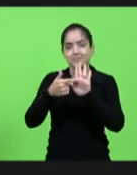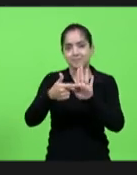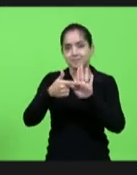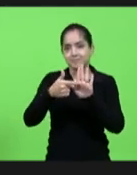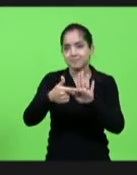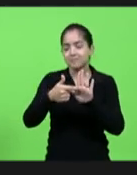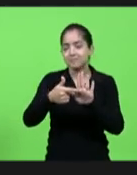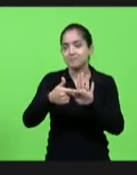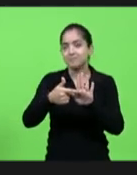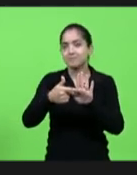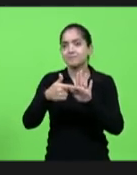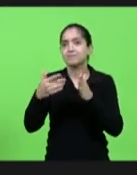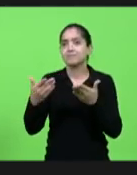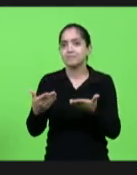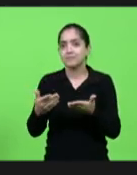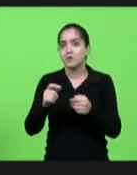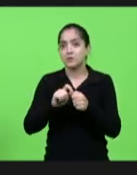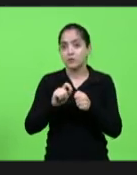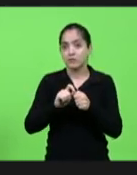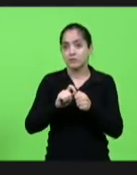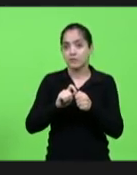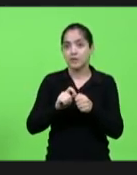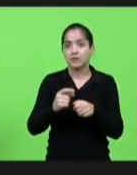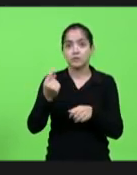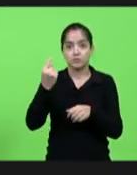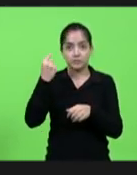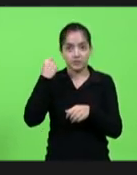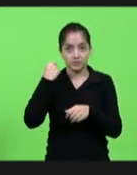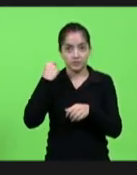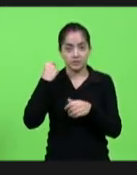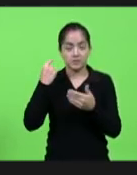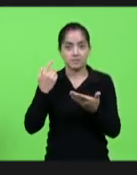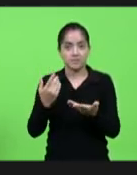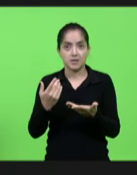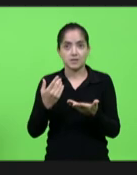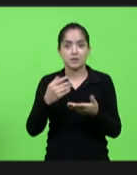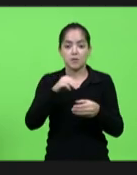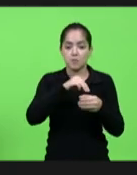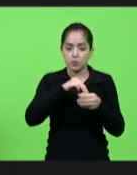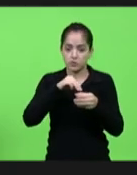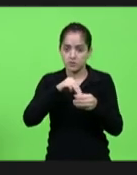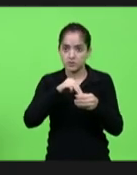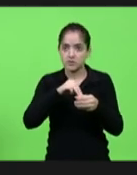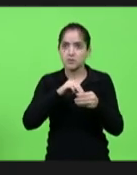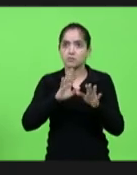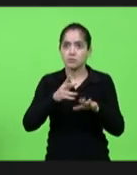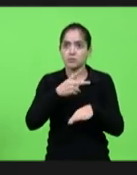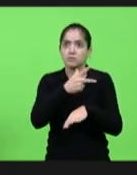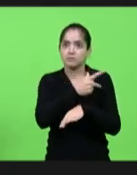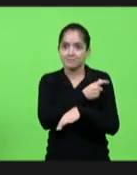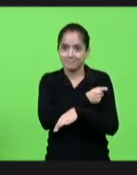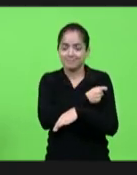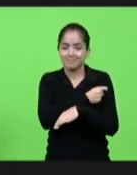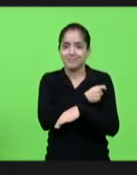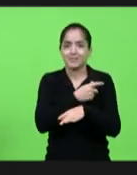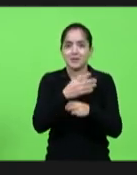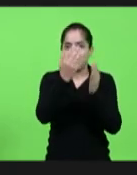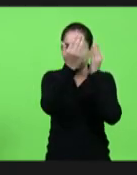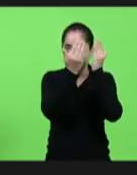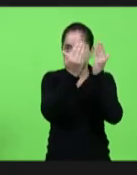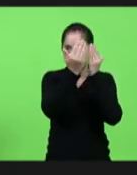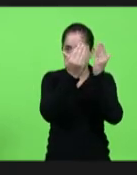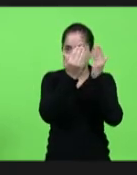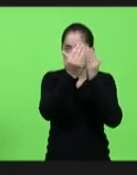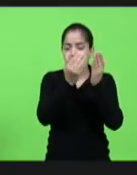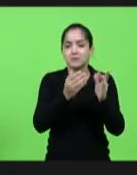então um levantamento realizado no último final de semana muitos municípios vacinaram psicólogos e assistentes sociais como profissionais de